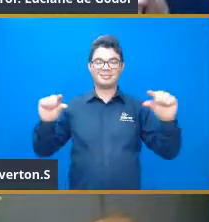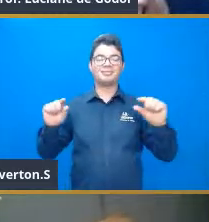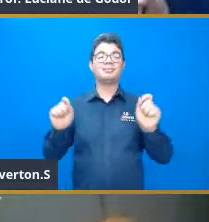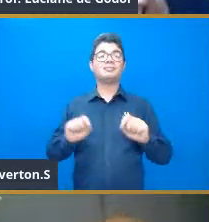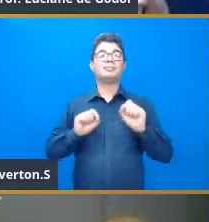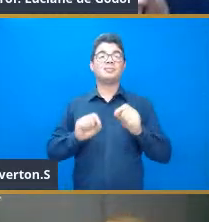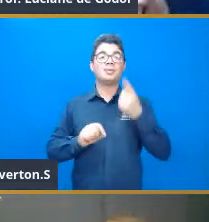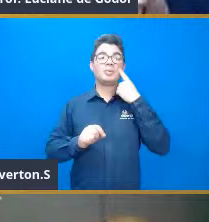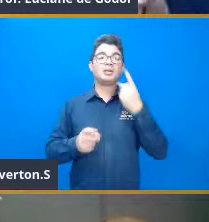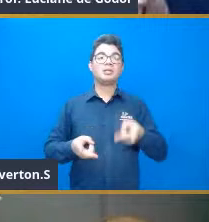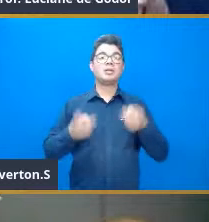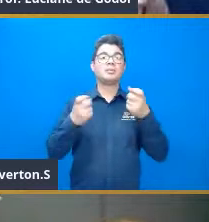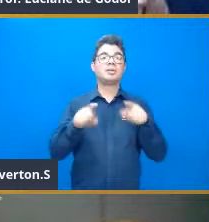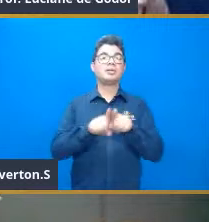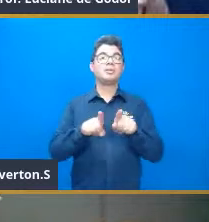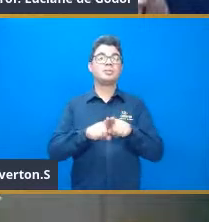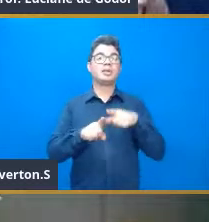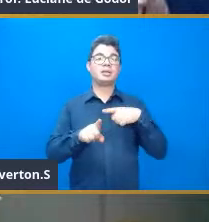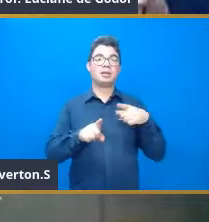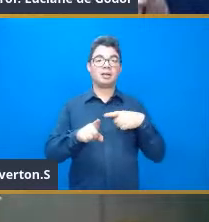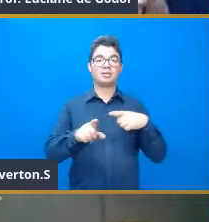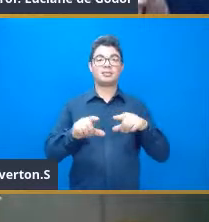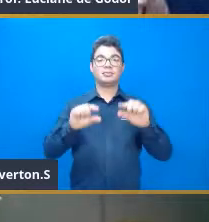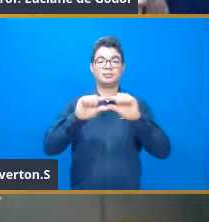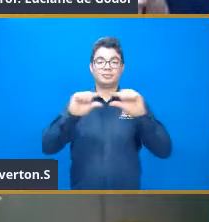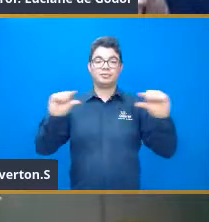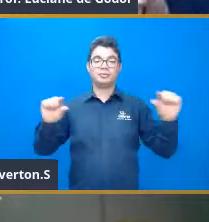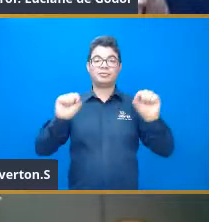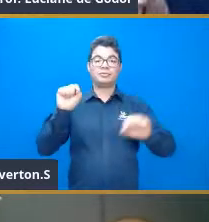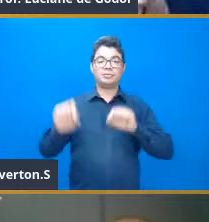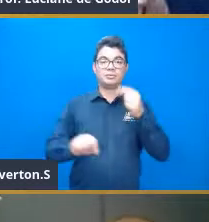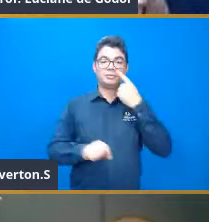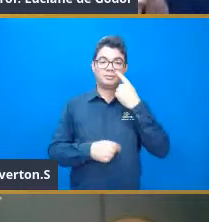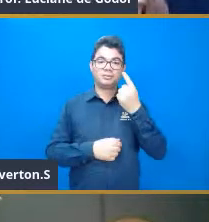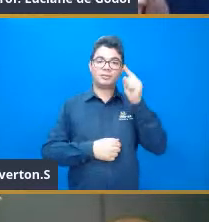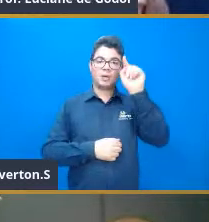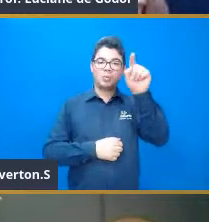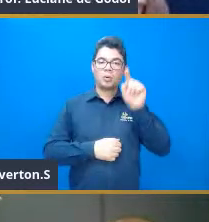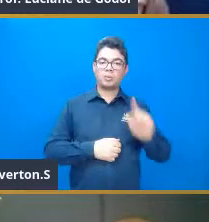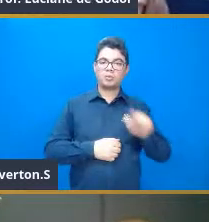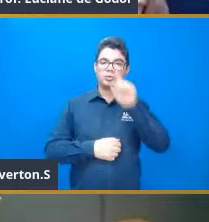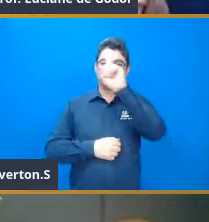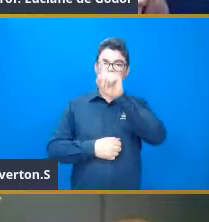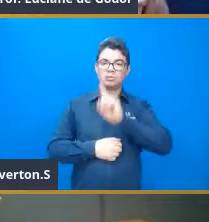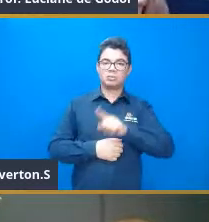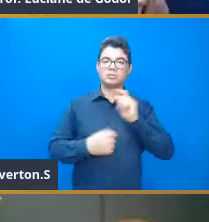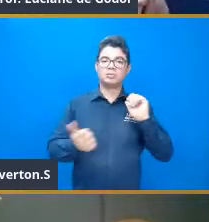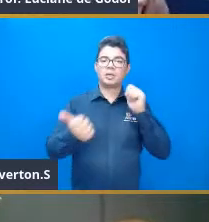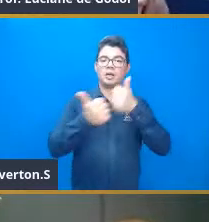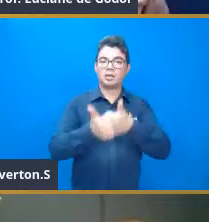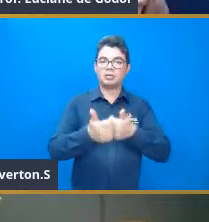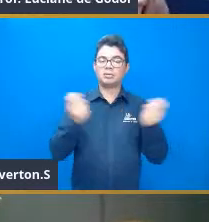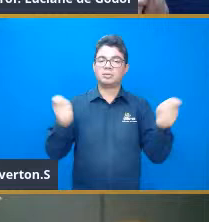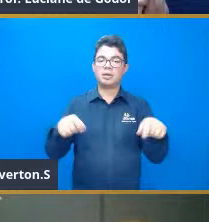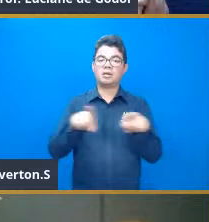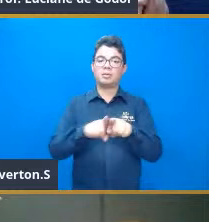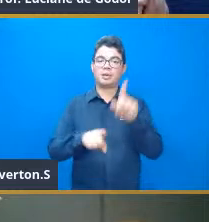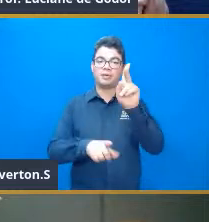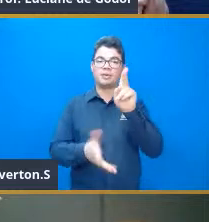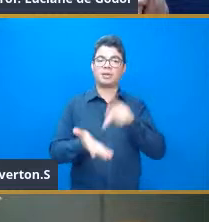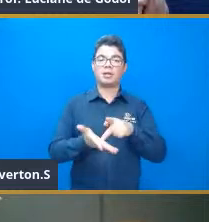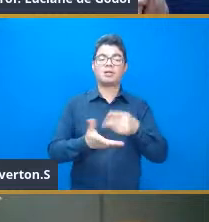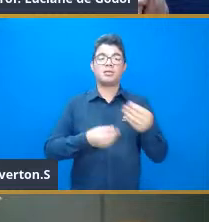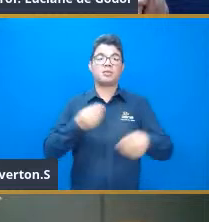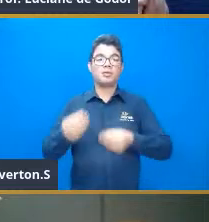notem, a gente obtém aqui uma reta onde os pontos estão muito próximos. Aqui estão bem próximos mesmo. Aqui um,